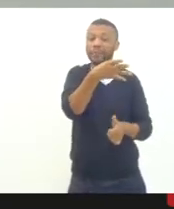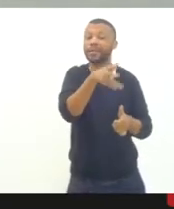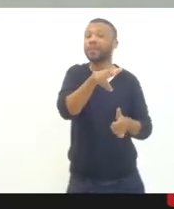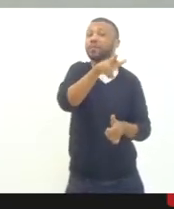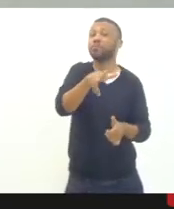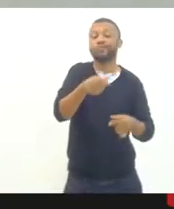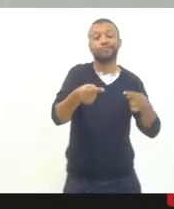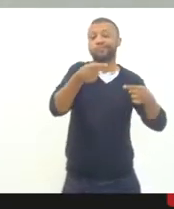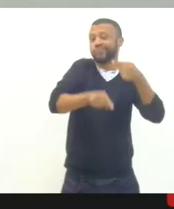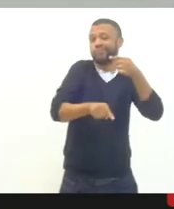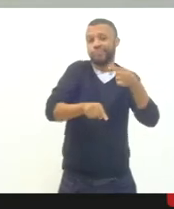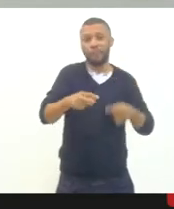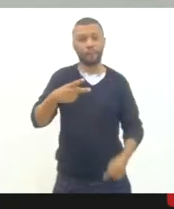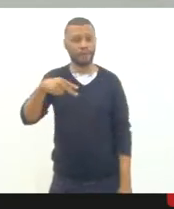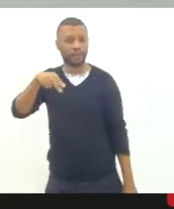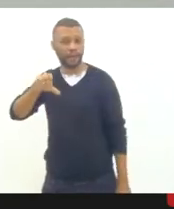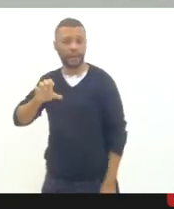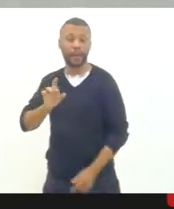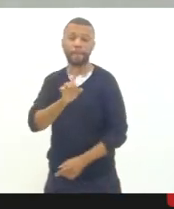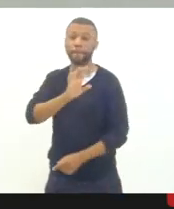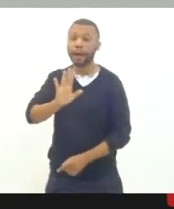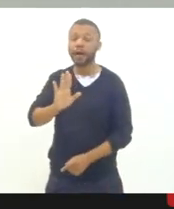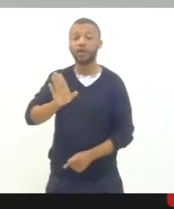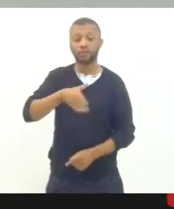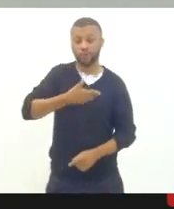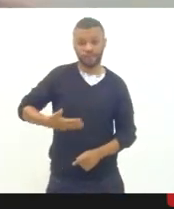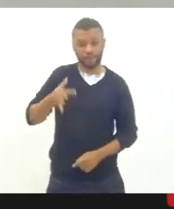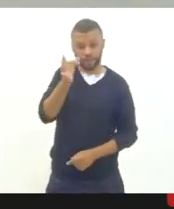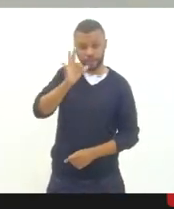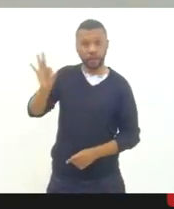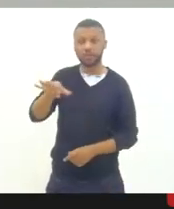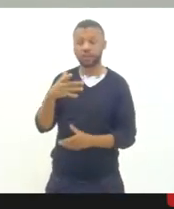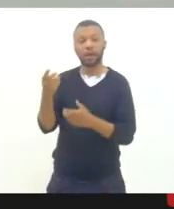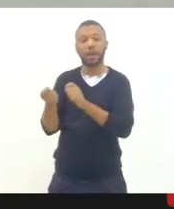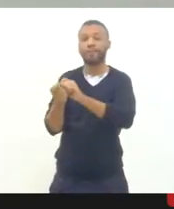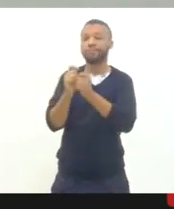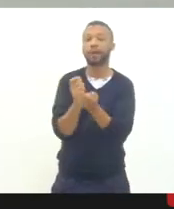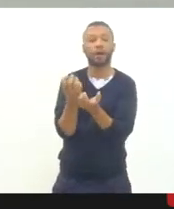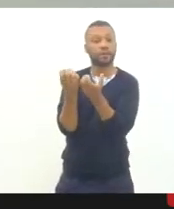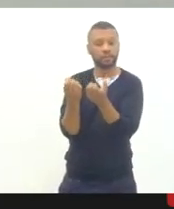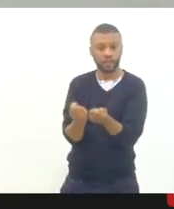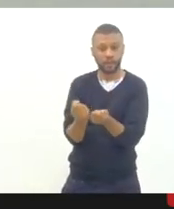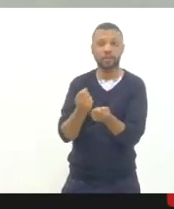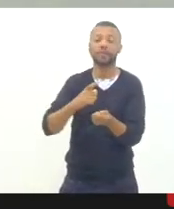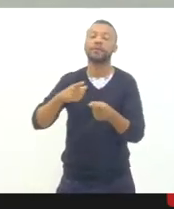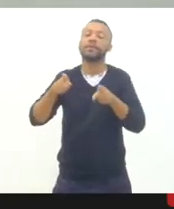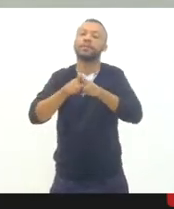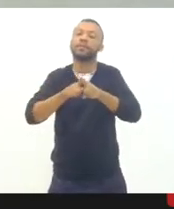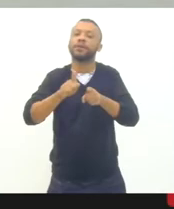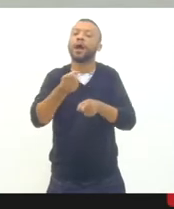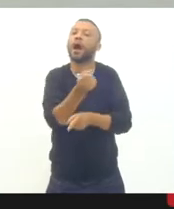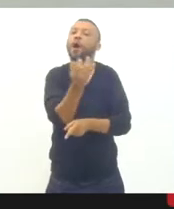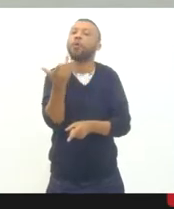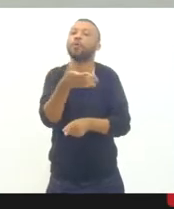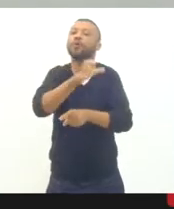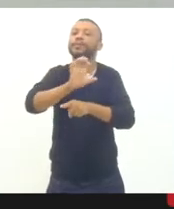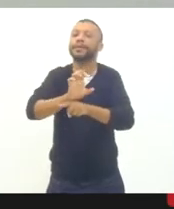percebido pelo governo federal e por alguns estados e